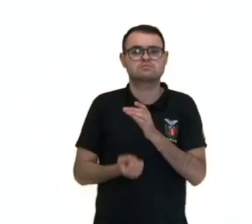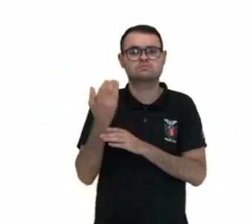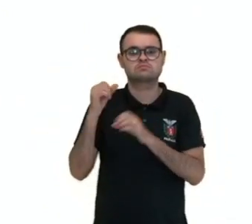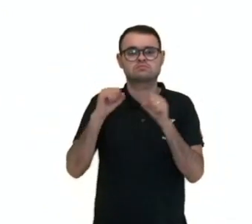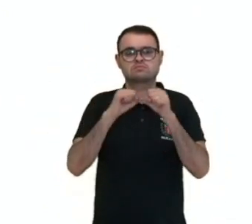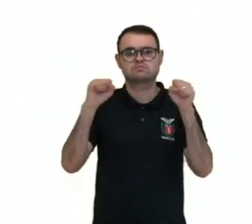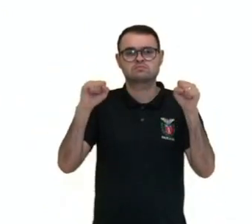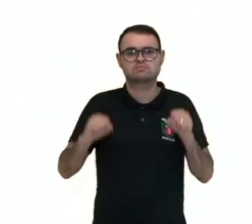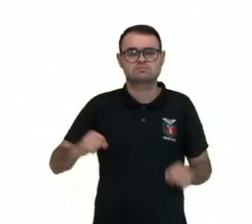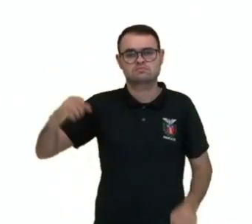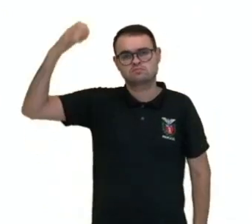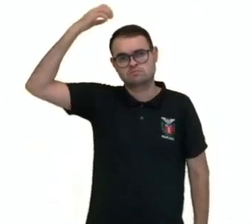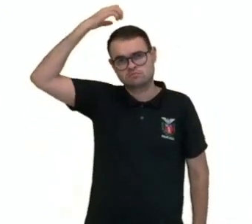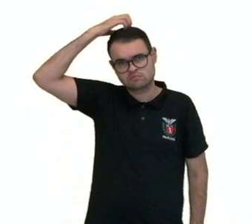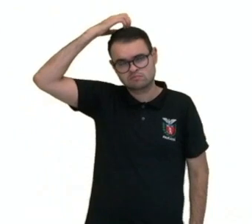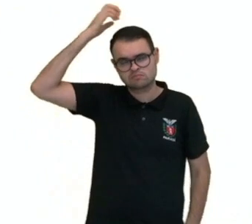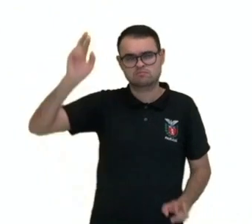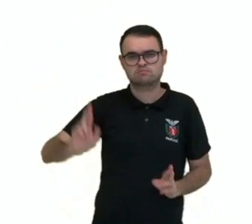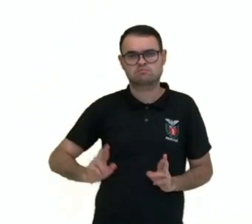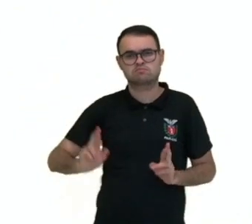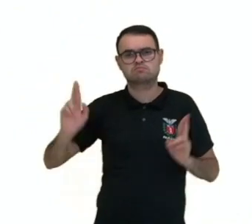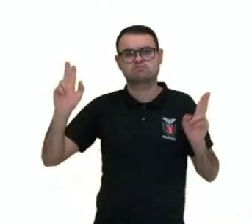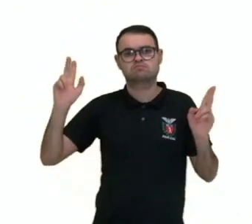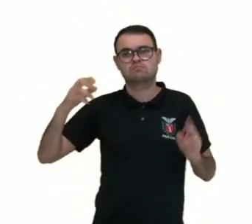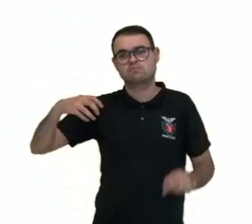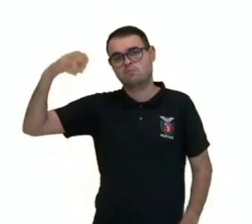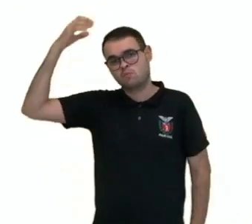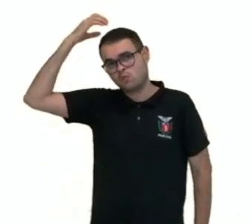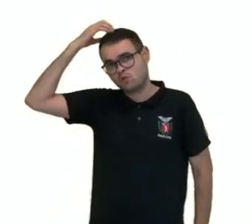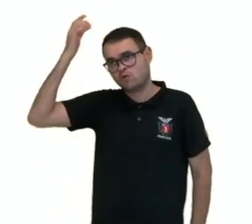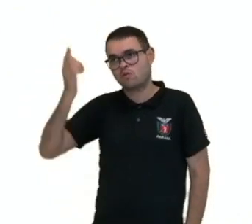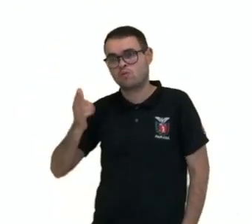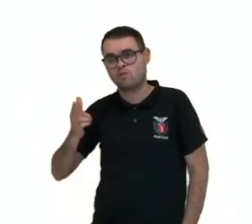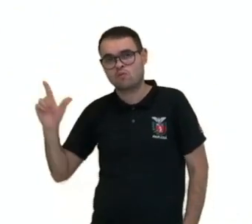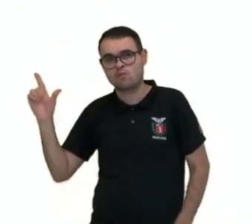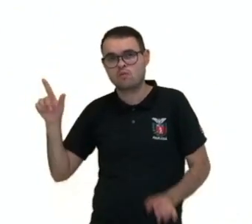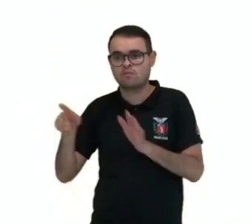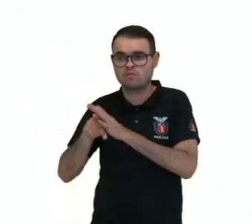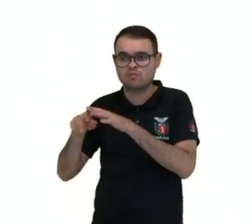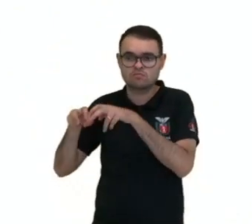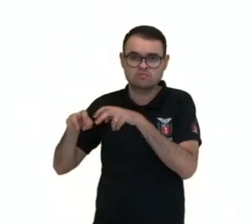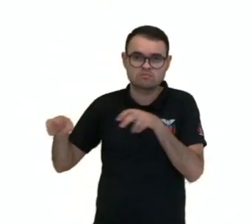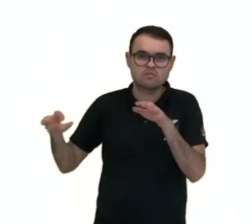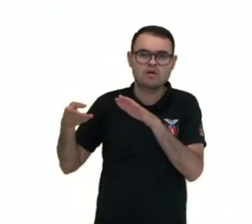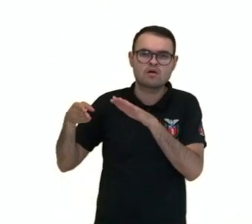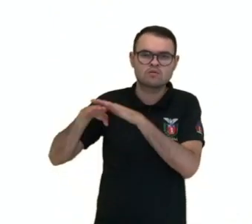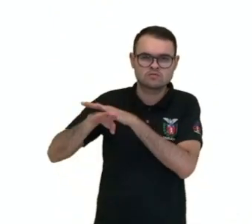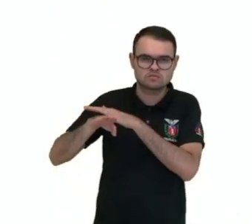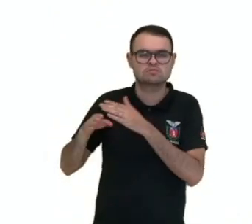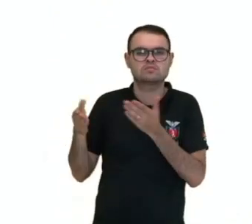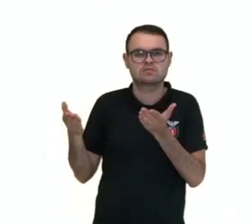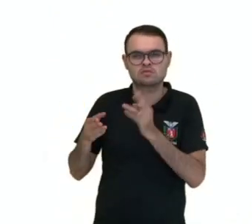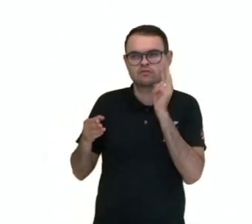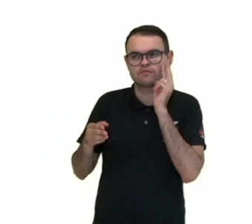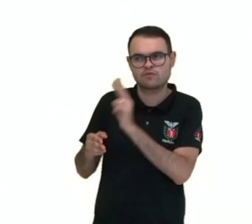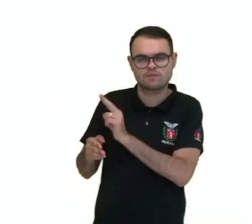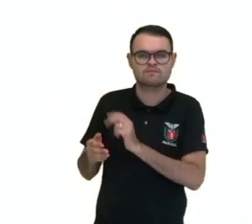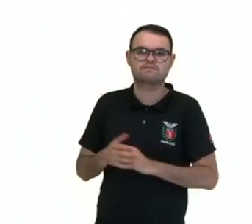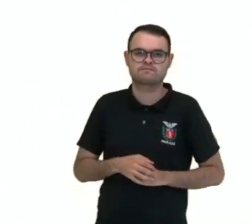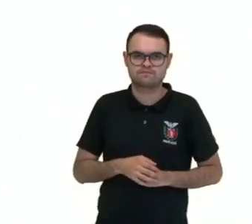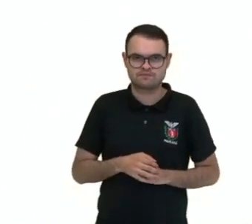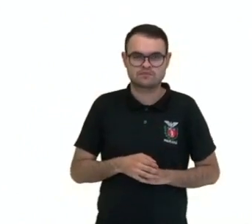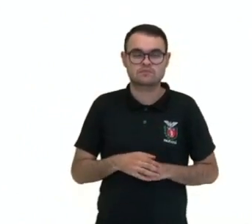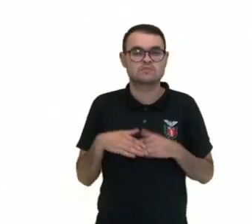monárquico bastante diferente das monarquias parlamentaristas, como estamos acostumados a ver. E